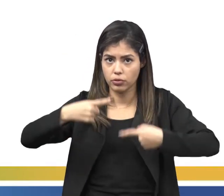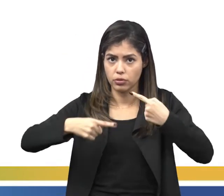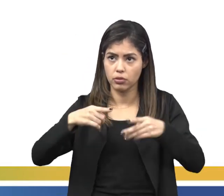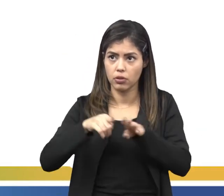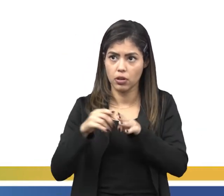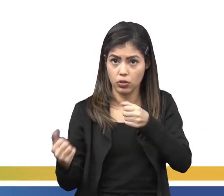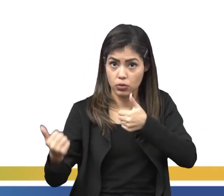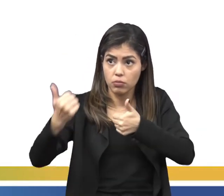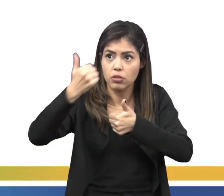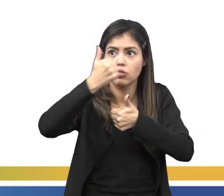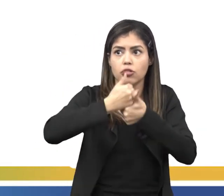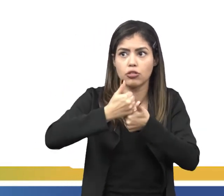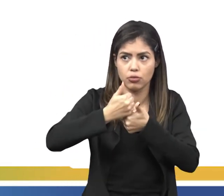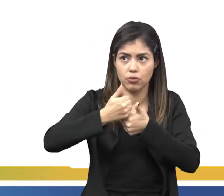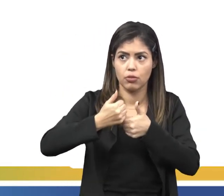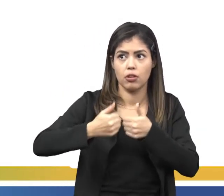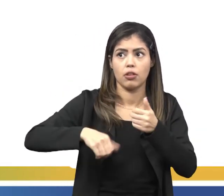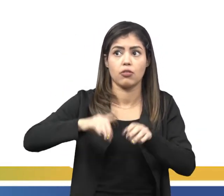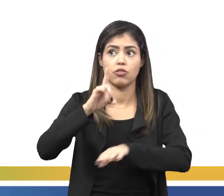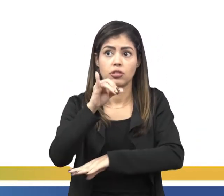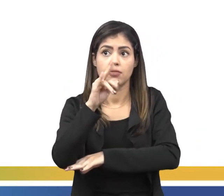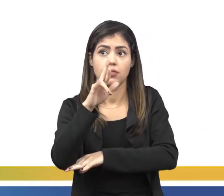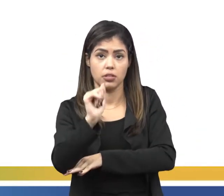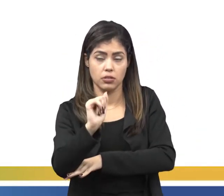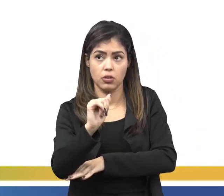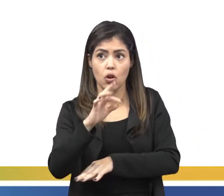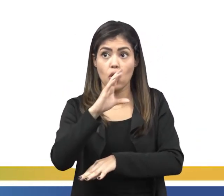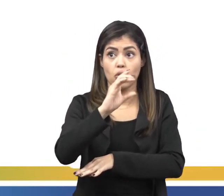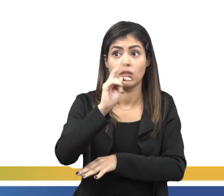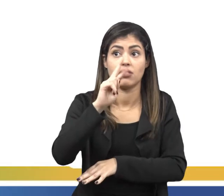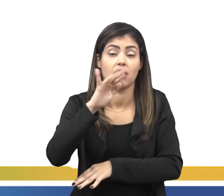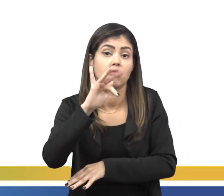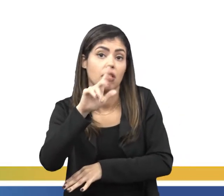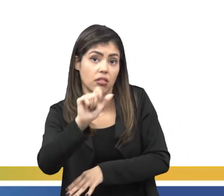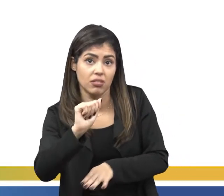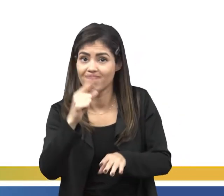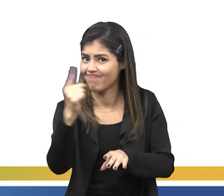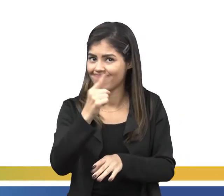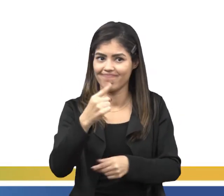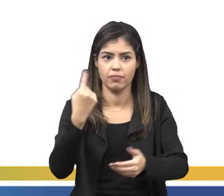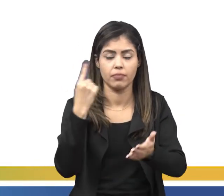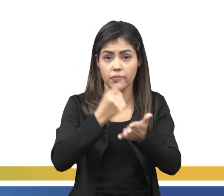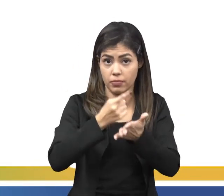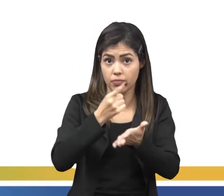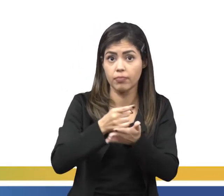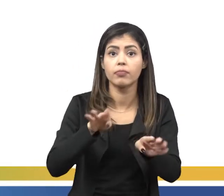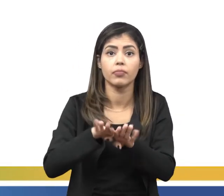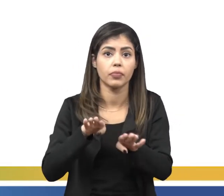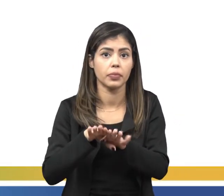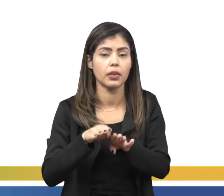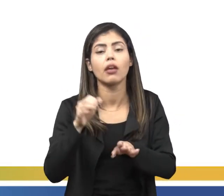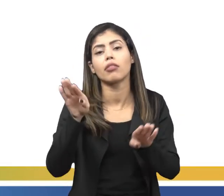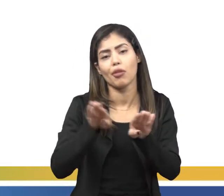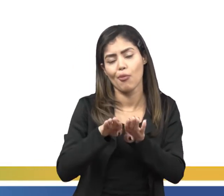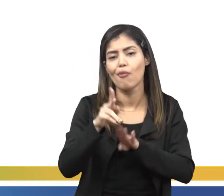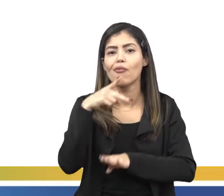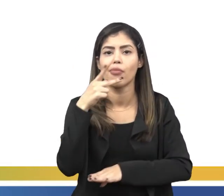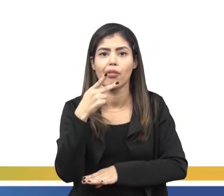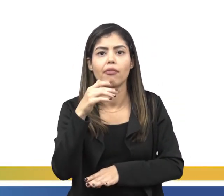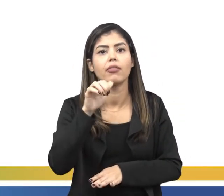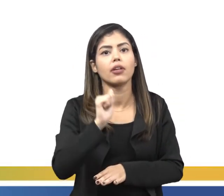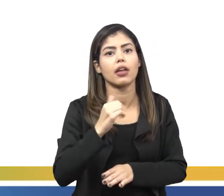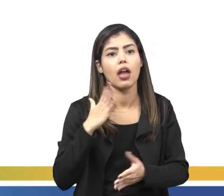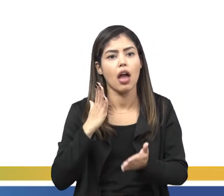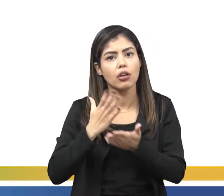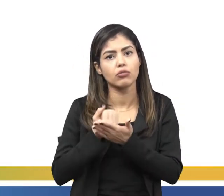ser o contratualismo, porque o contratualismo também, defendido por Hobbes, falava do absolutismo e